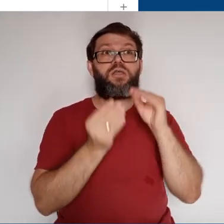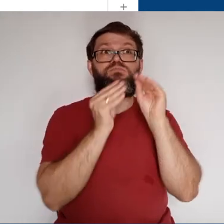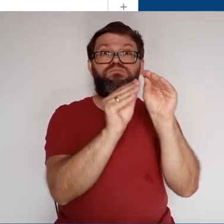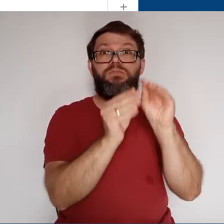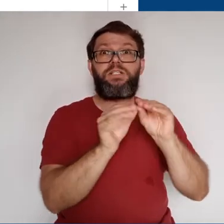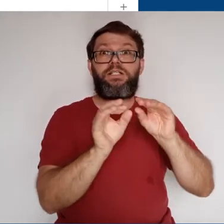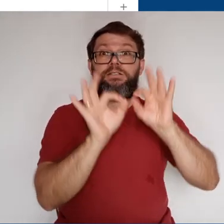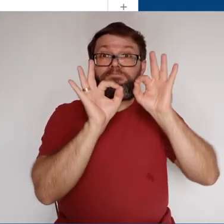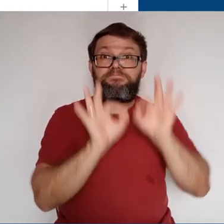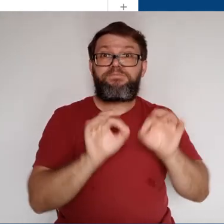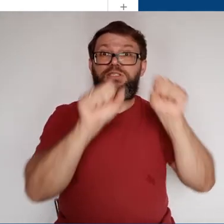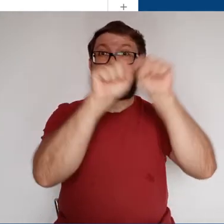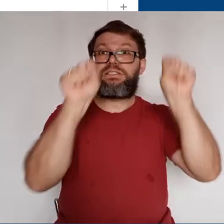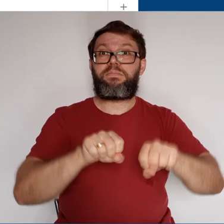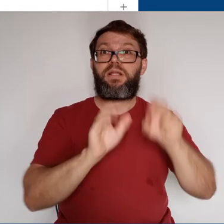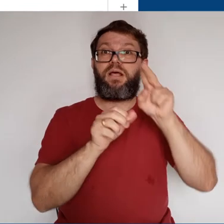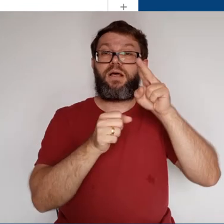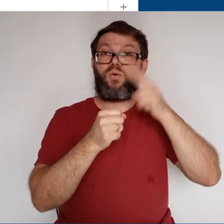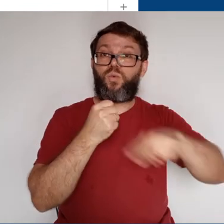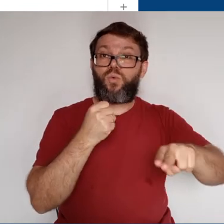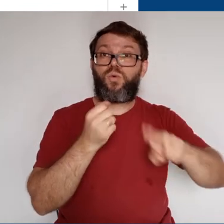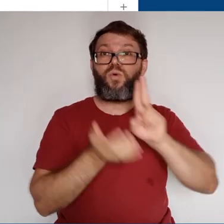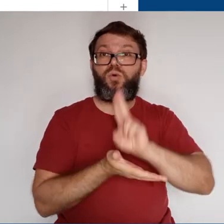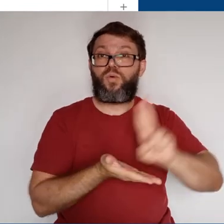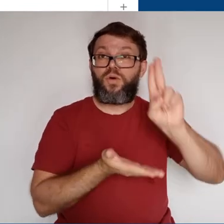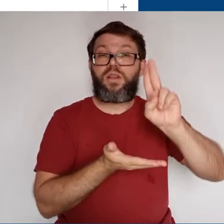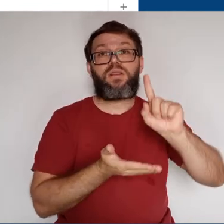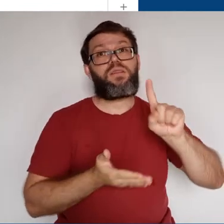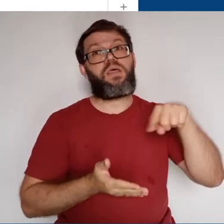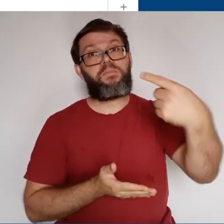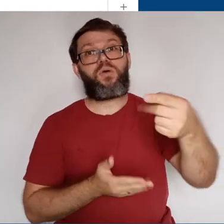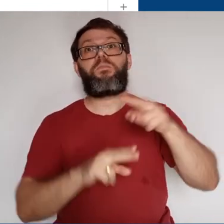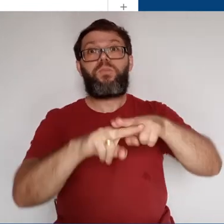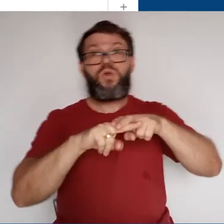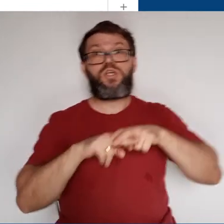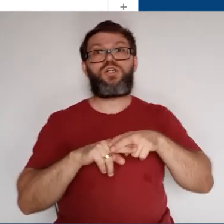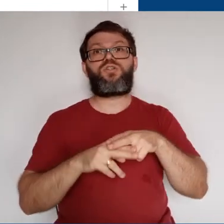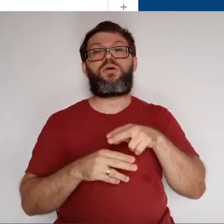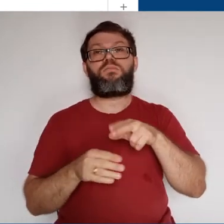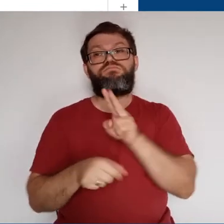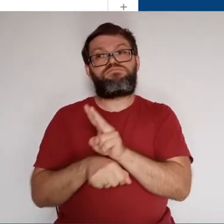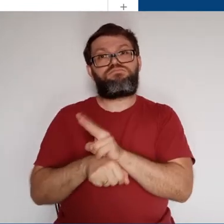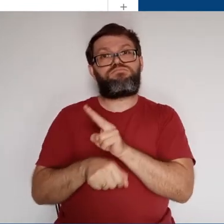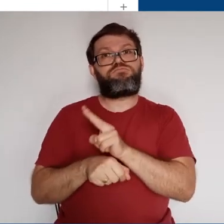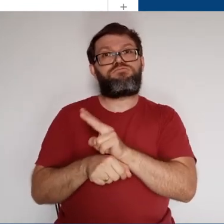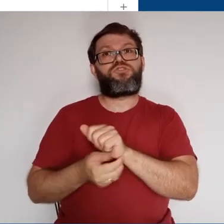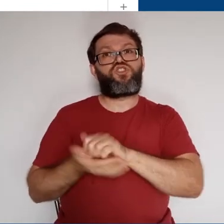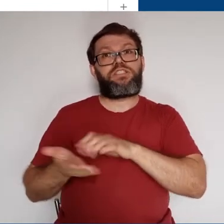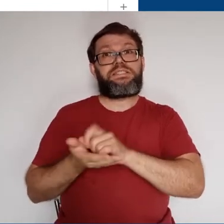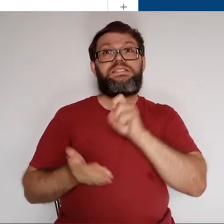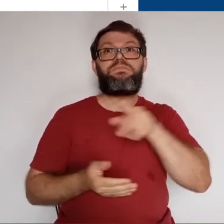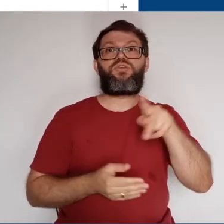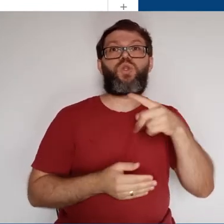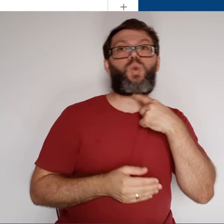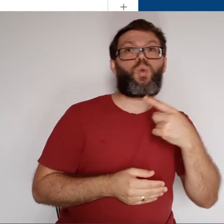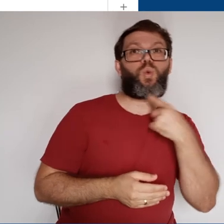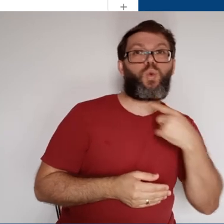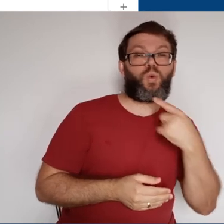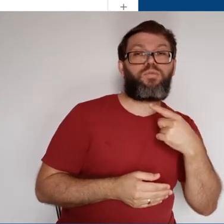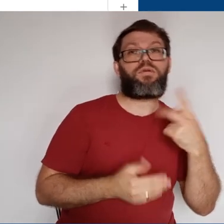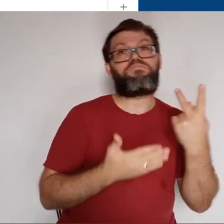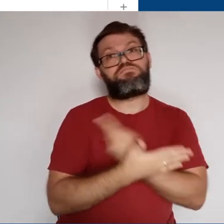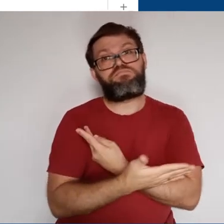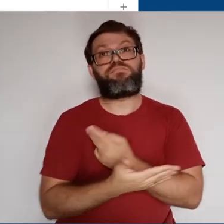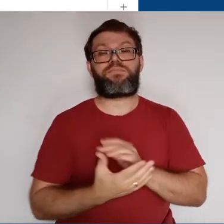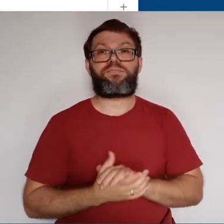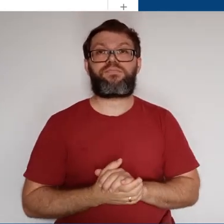Lembre-se de que as notas só são lançadas efetivamente no sistema da universidade depois e, por isso, importante ter seus arquivos caso haja alguma